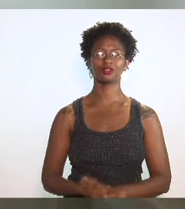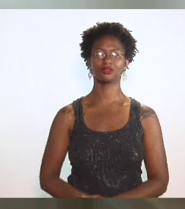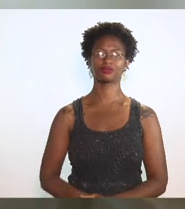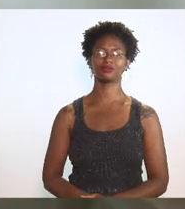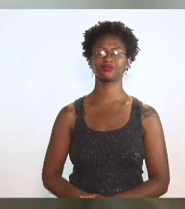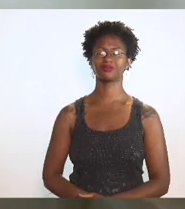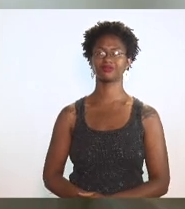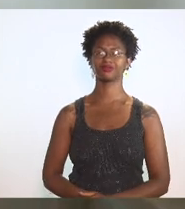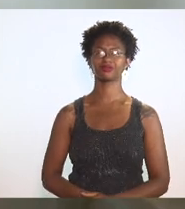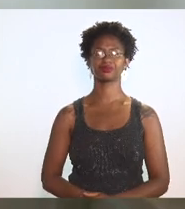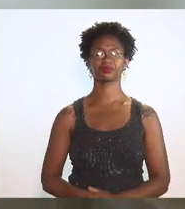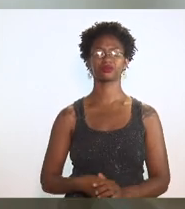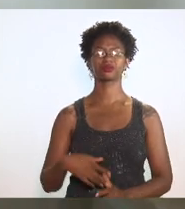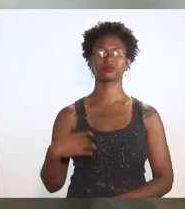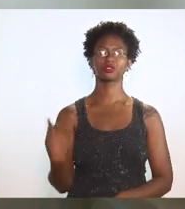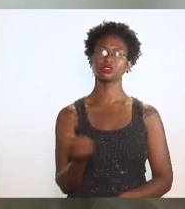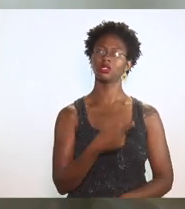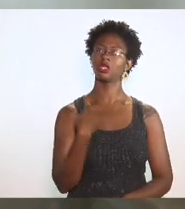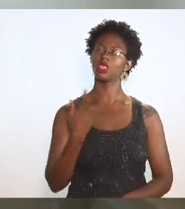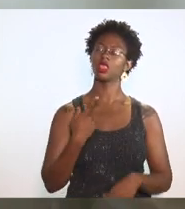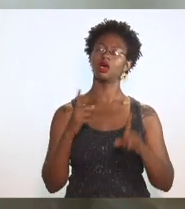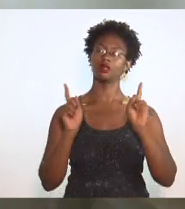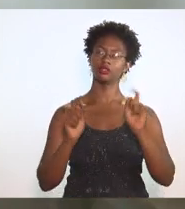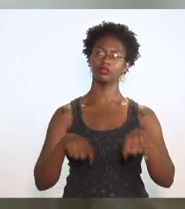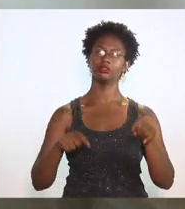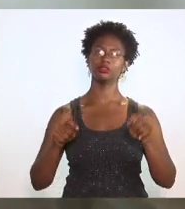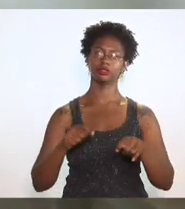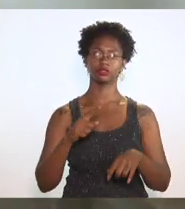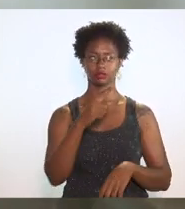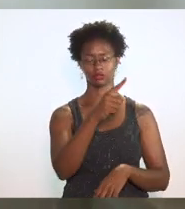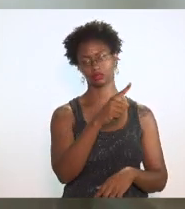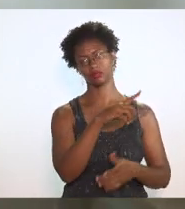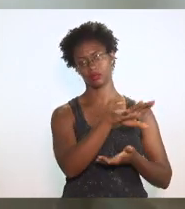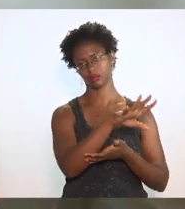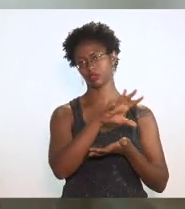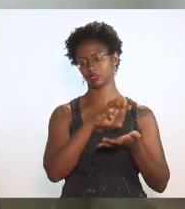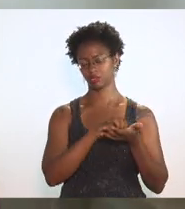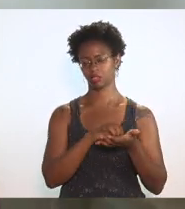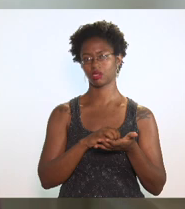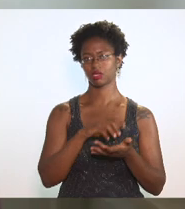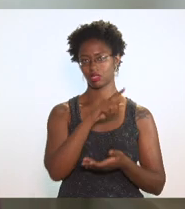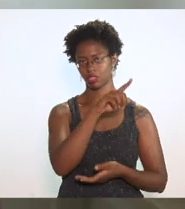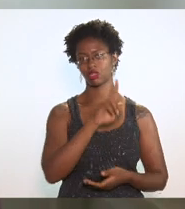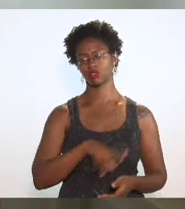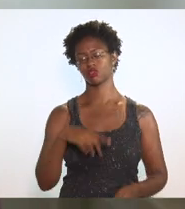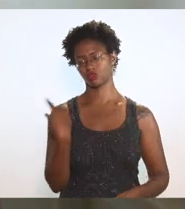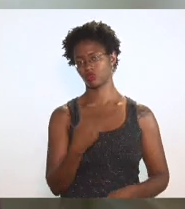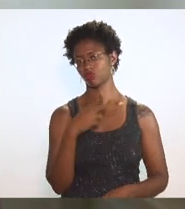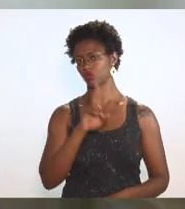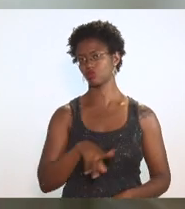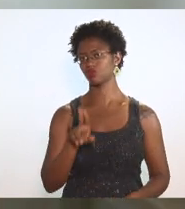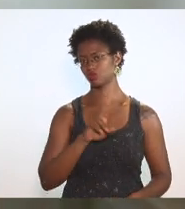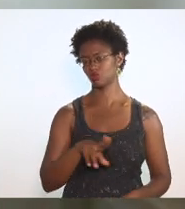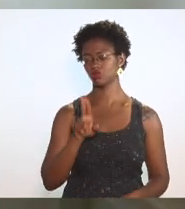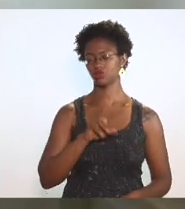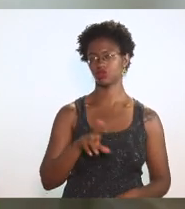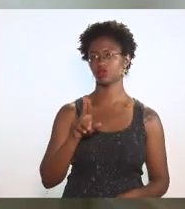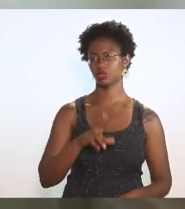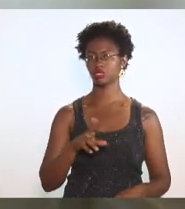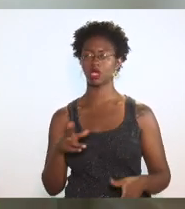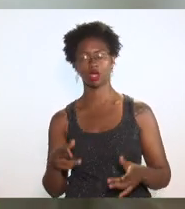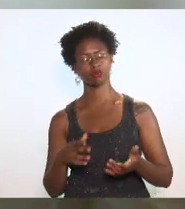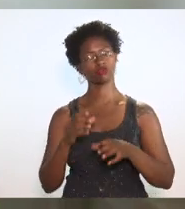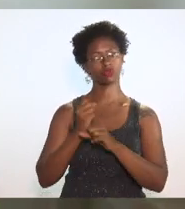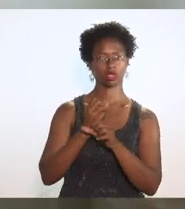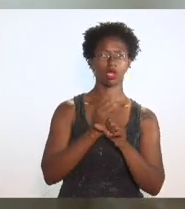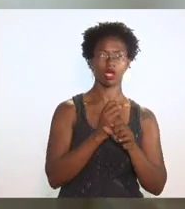nós vamos poder dispor dessa matriz para nós mesmos produzirmos as nossas simulações.